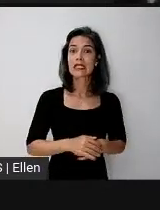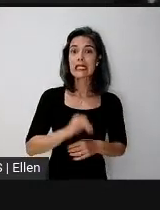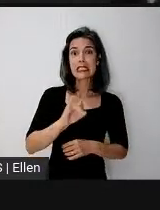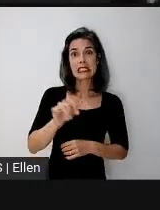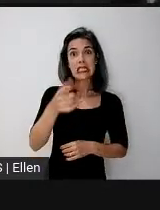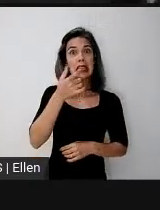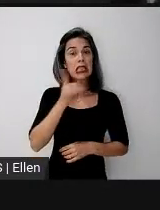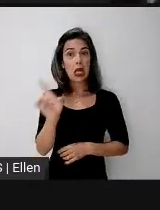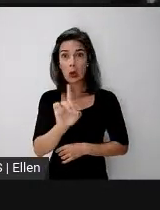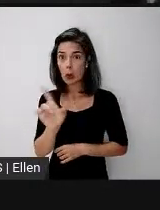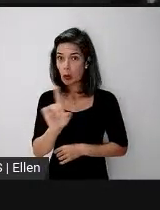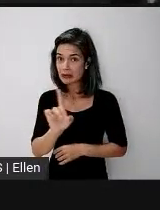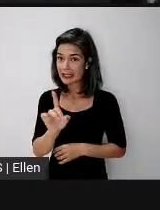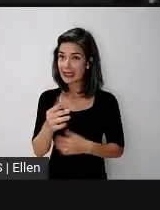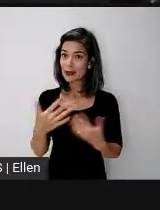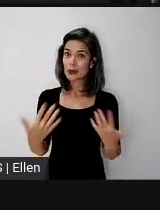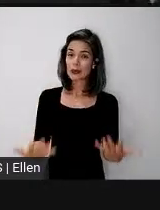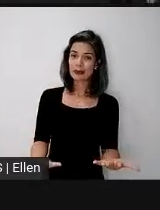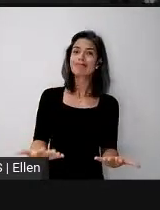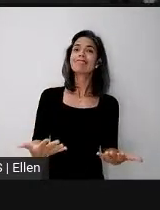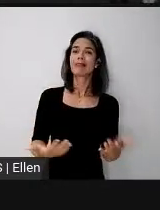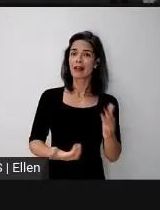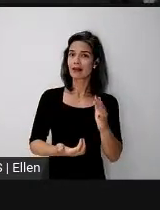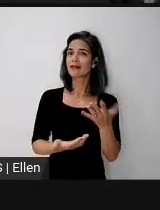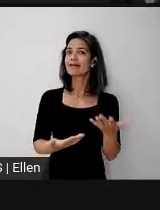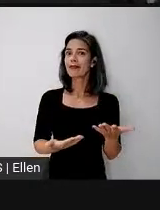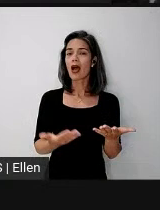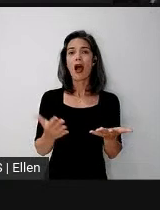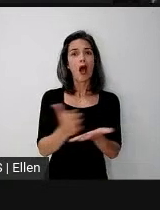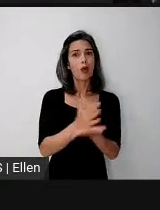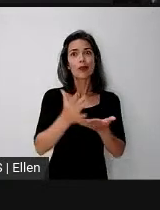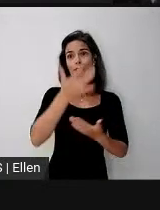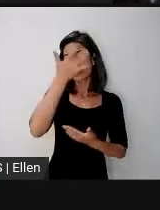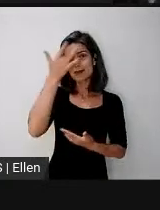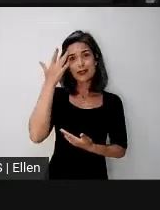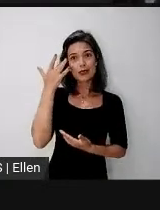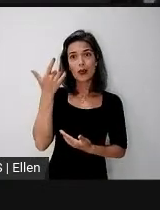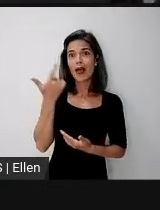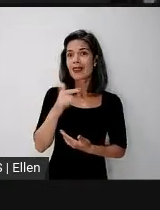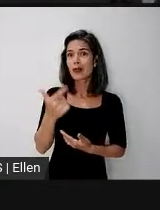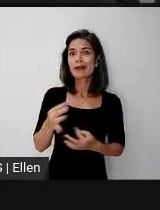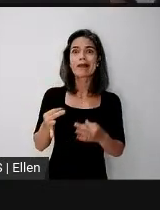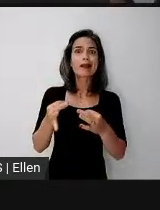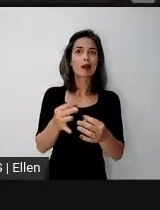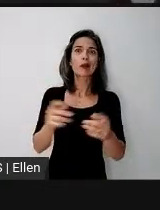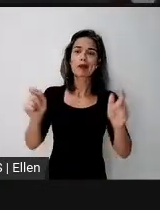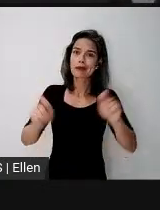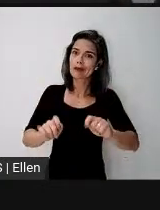isso, eu sei que muita gente realmente, não é porque não quer, porque não tem os recursos necessários.